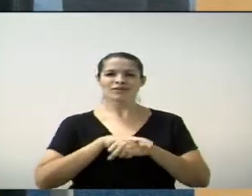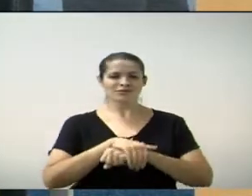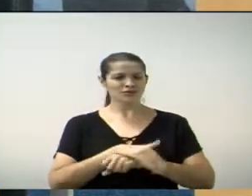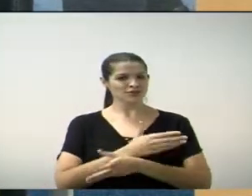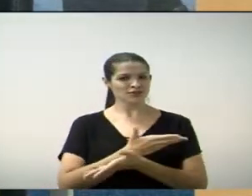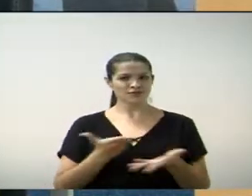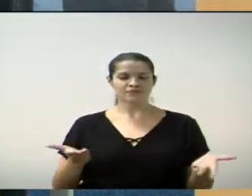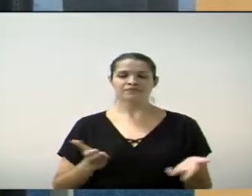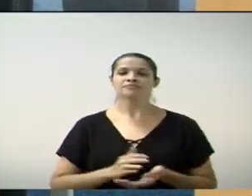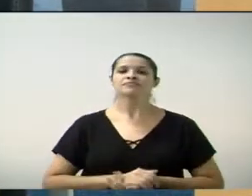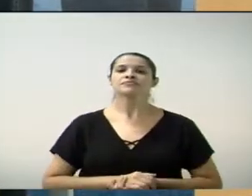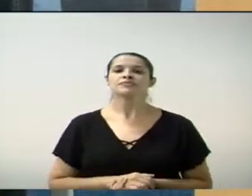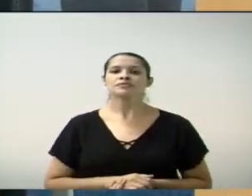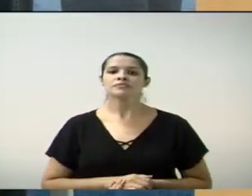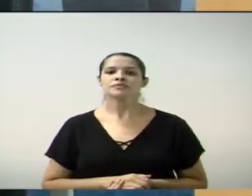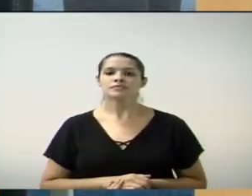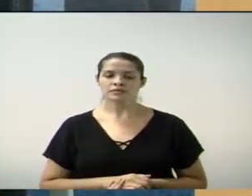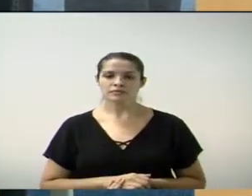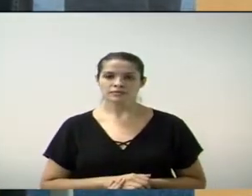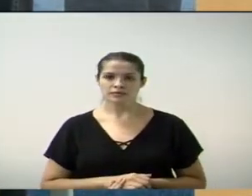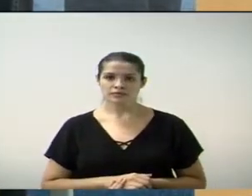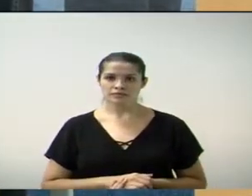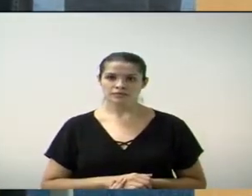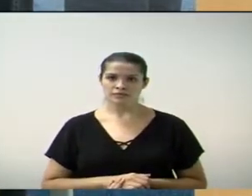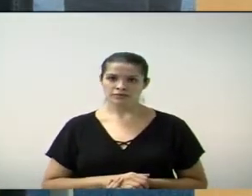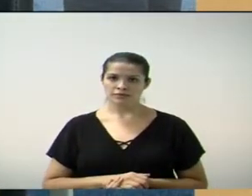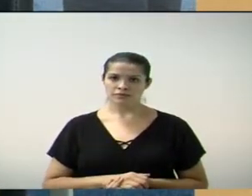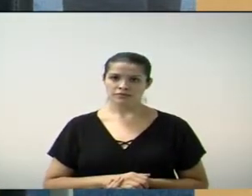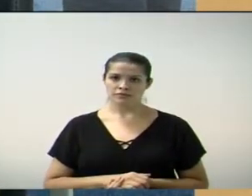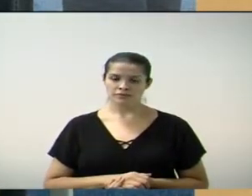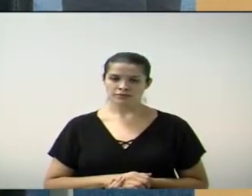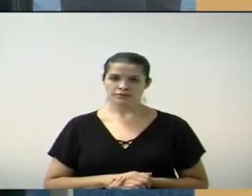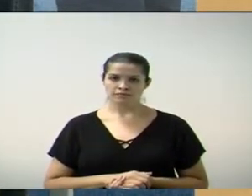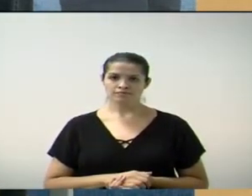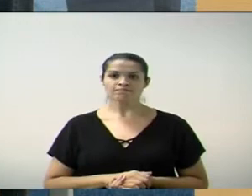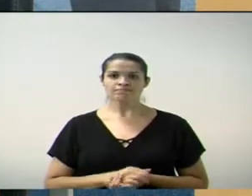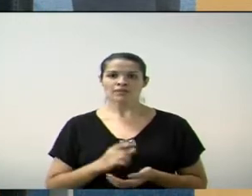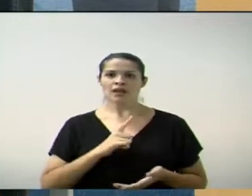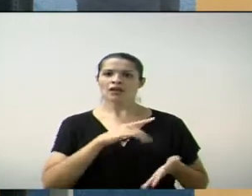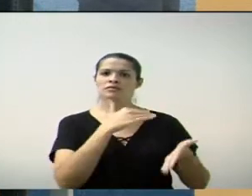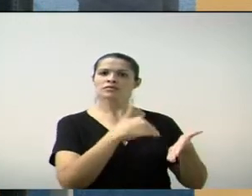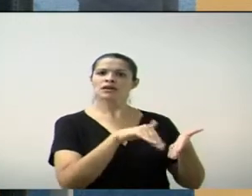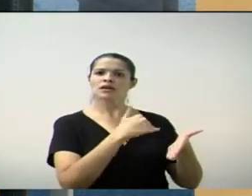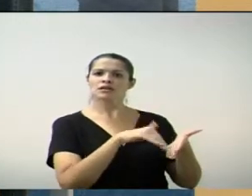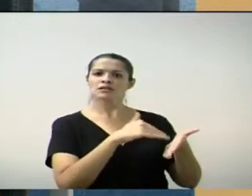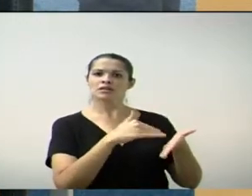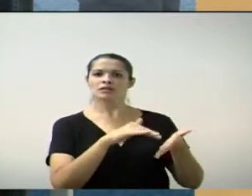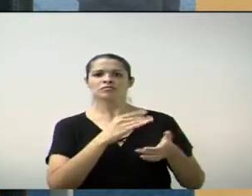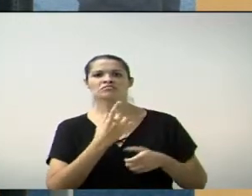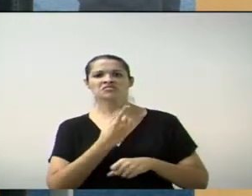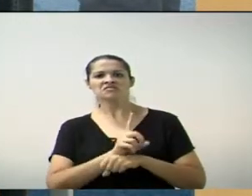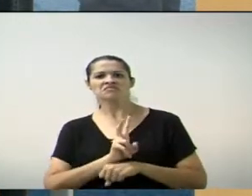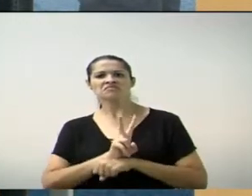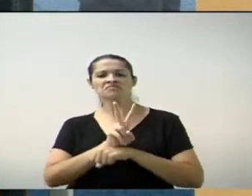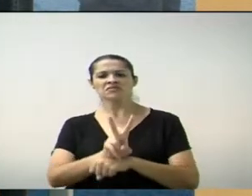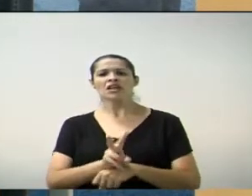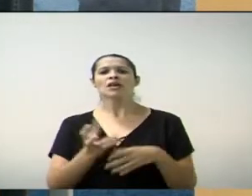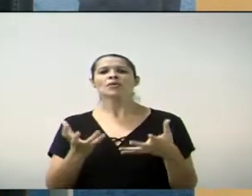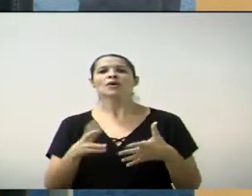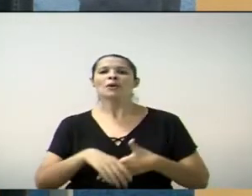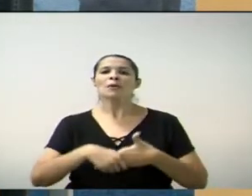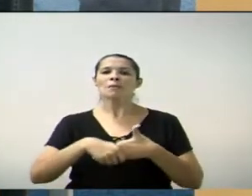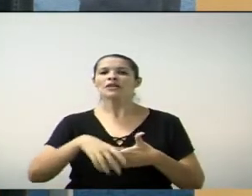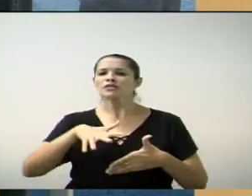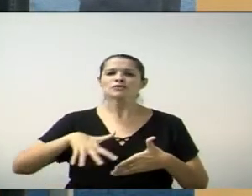Em nome do secretário de Defesa Civil, Almeida, eu quero cumprimentar todo o secretariado aqui